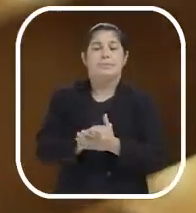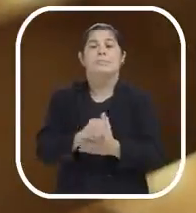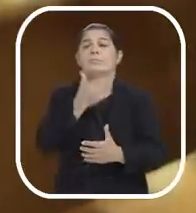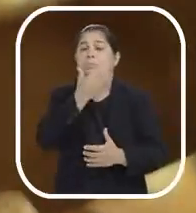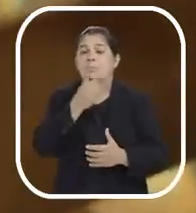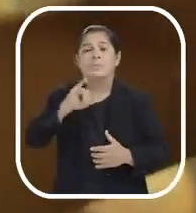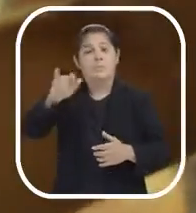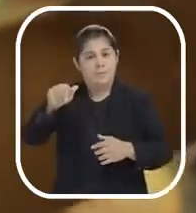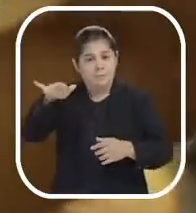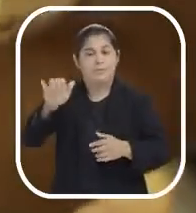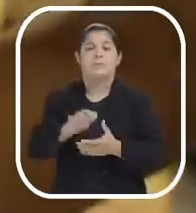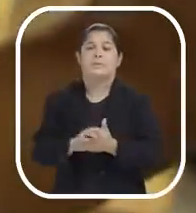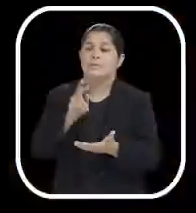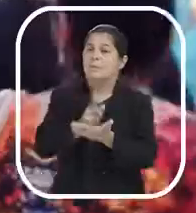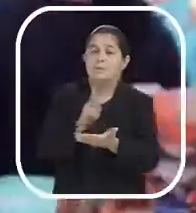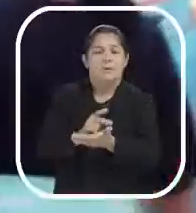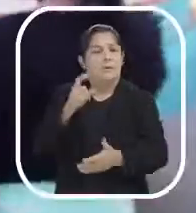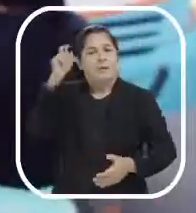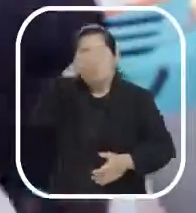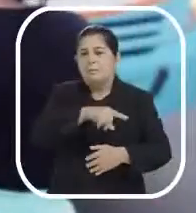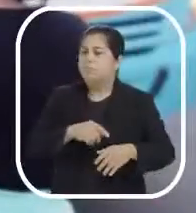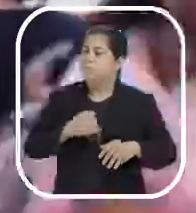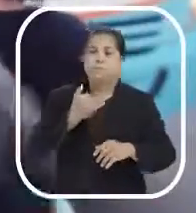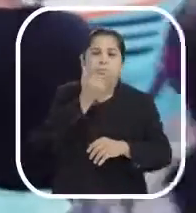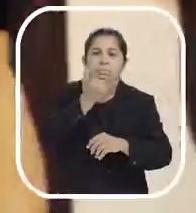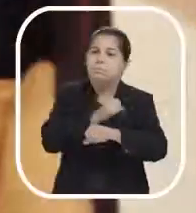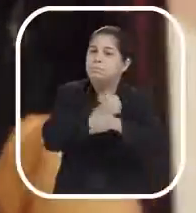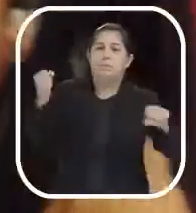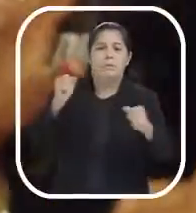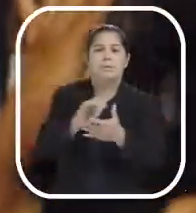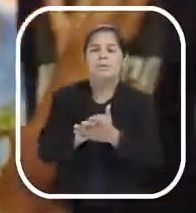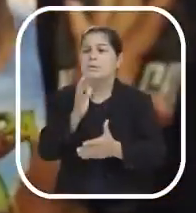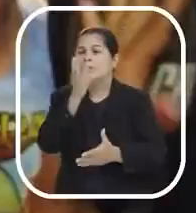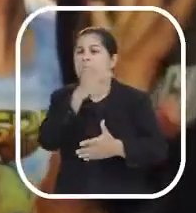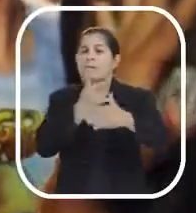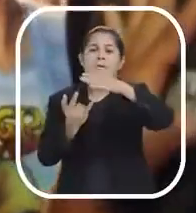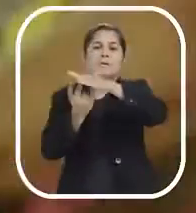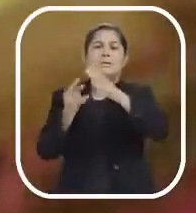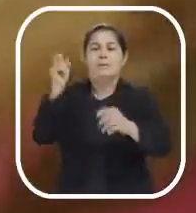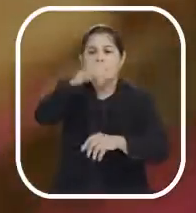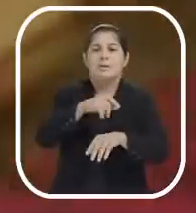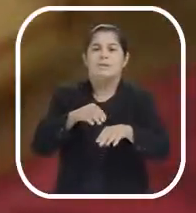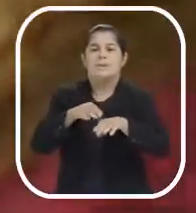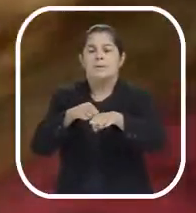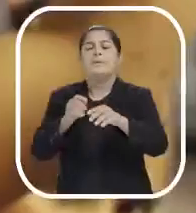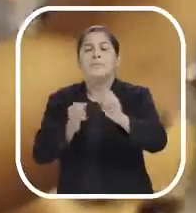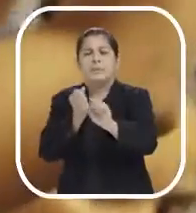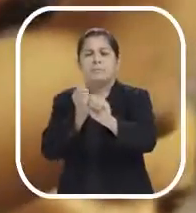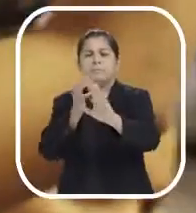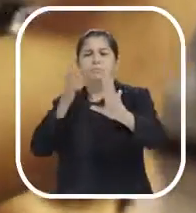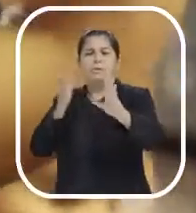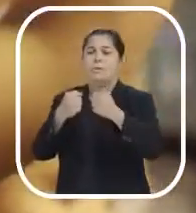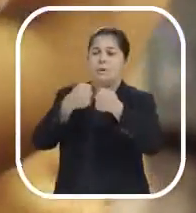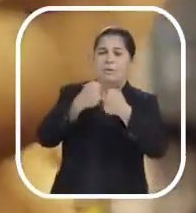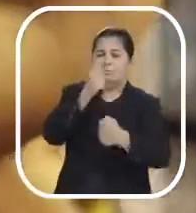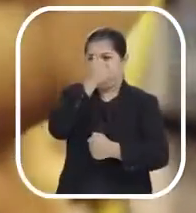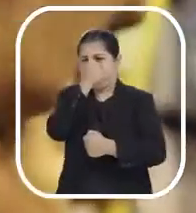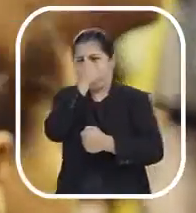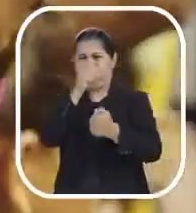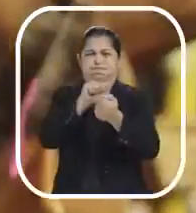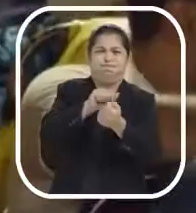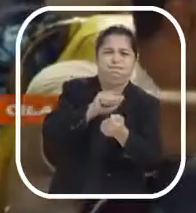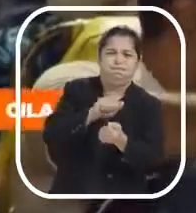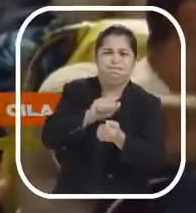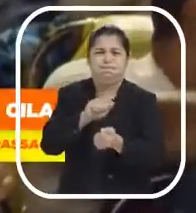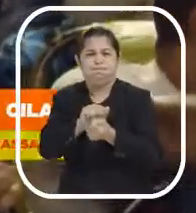rotina. Ninguém aguenta mais isso aqui, não. Depois da demora no ponto, enfrenta a fila pra embarcar e ônibus lotado. Todo dia essa missão, viu? Dentro do busão,